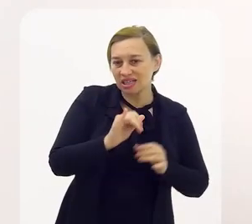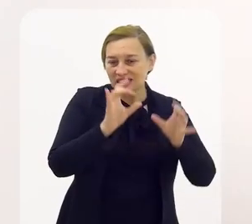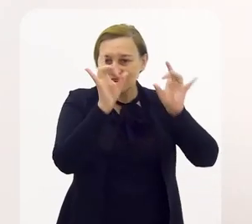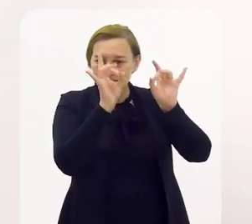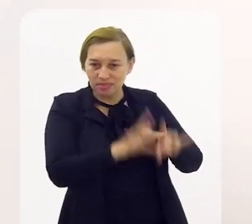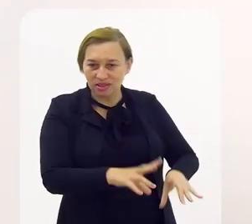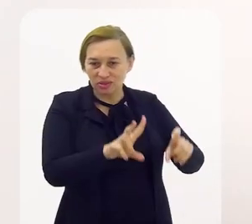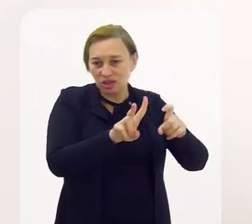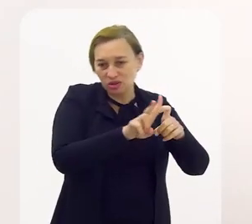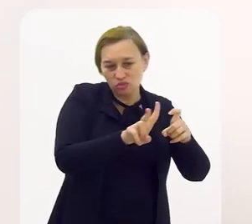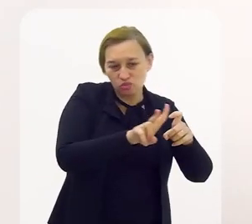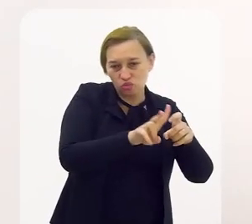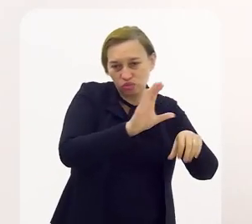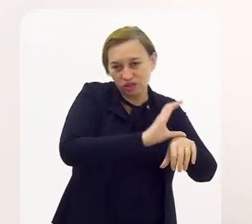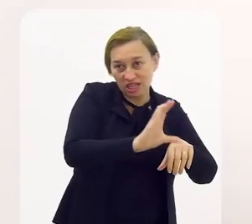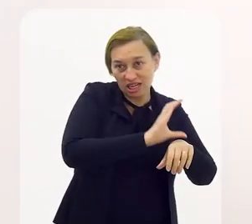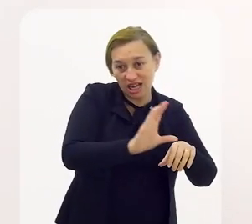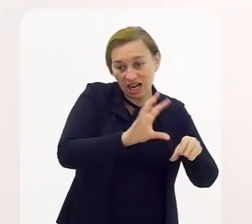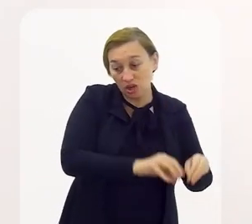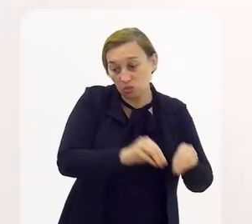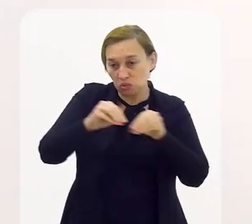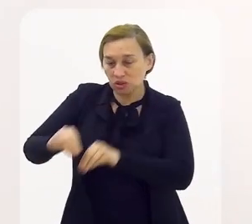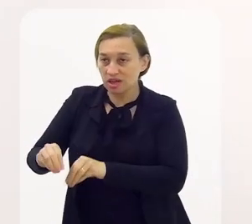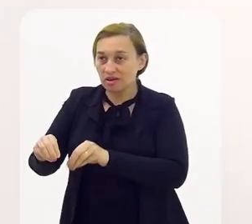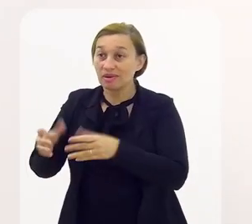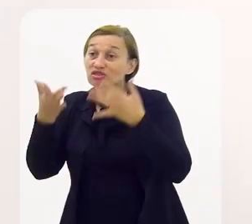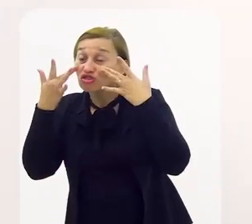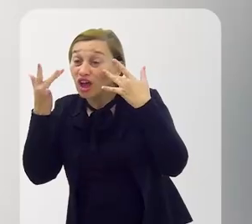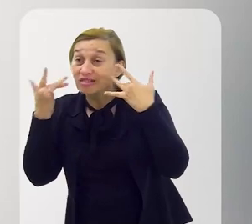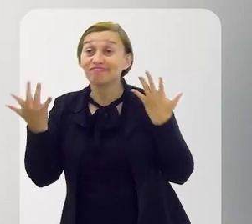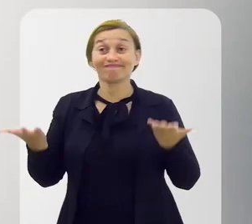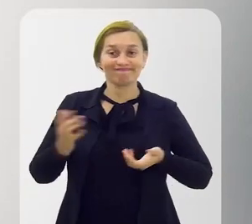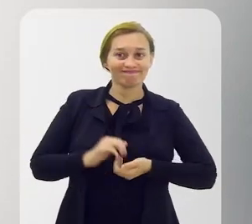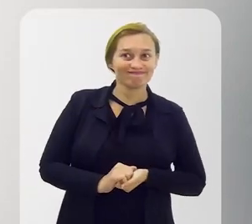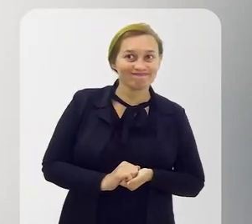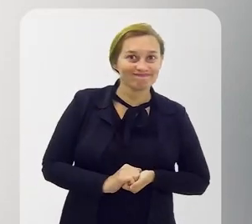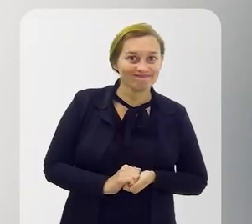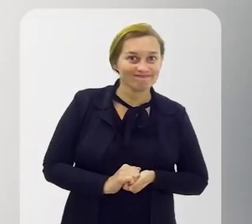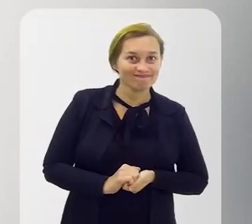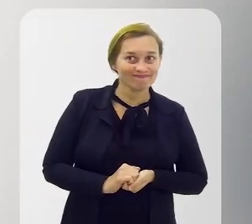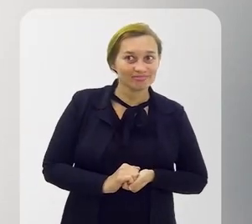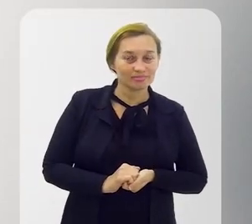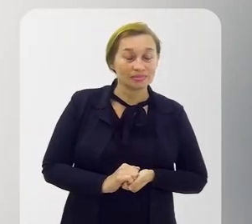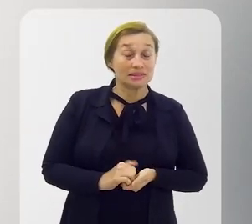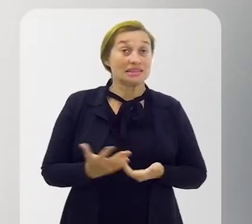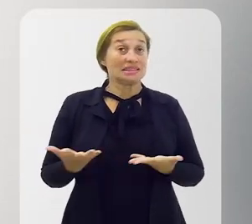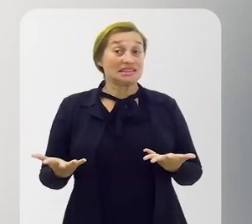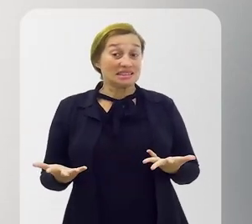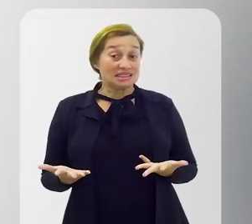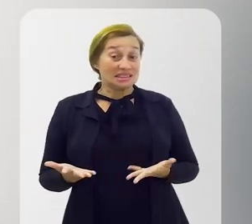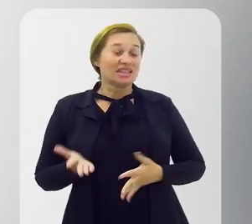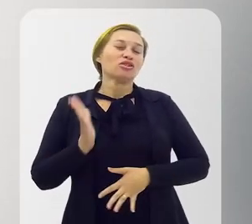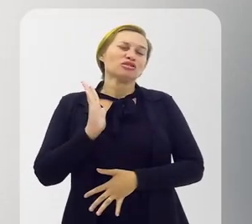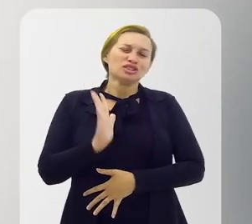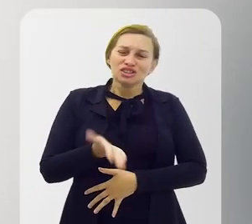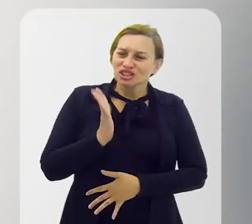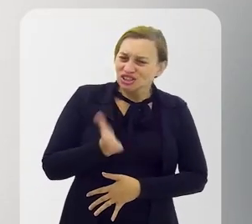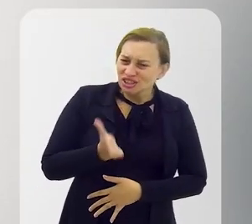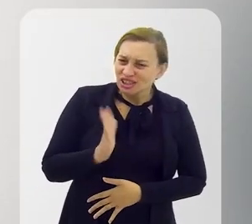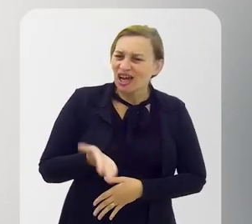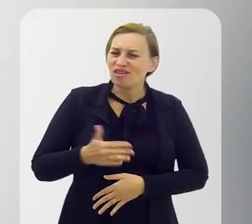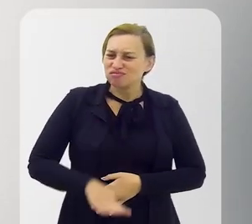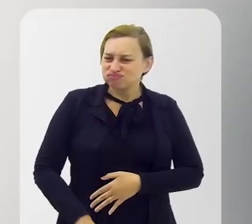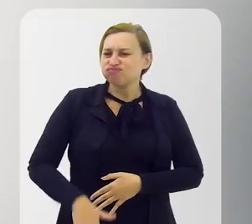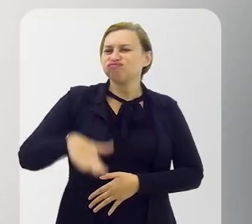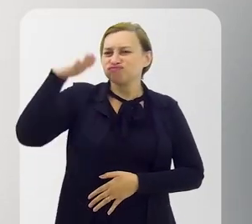Deixei a veterinária E entrei para o teatro Olha Eu já fazia